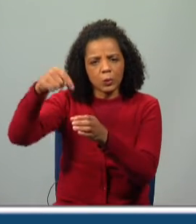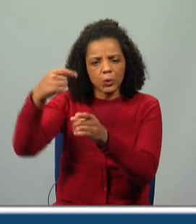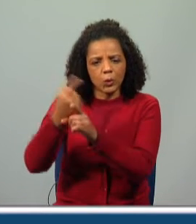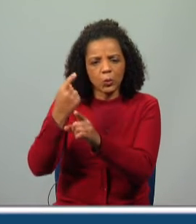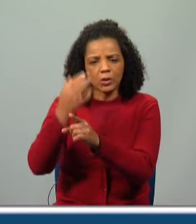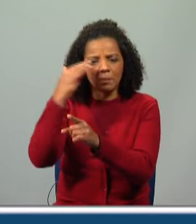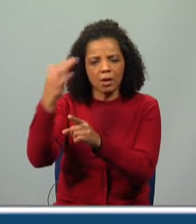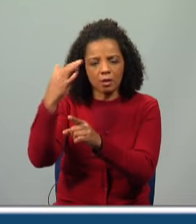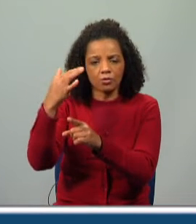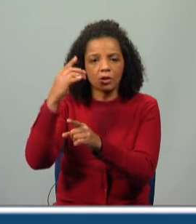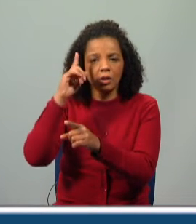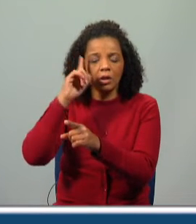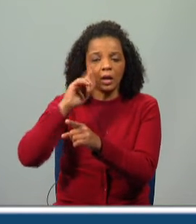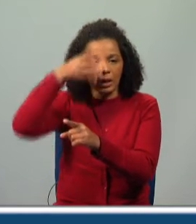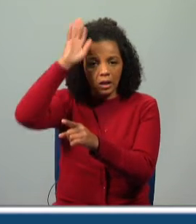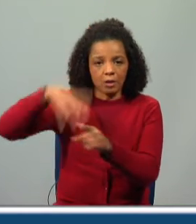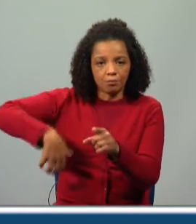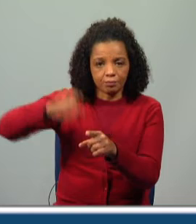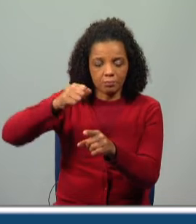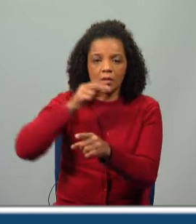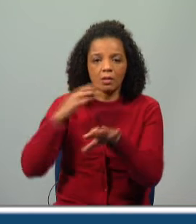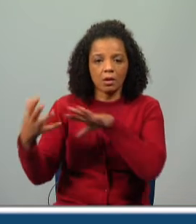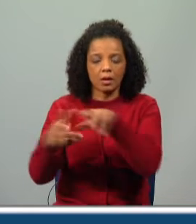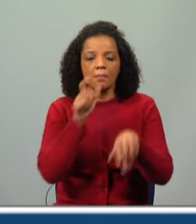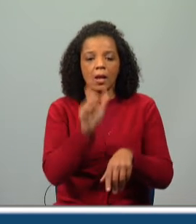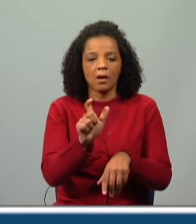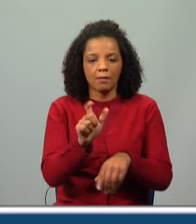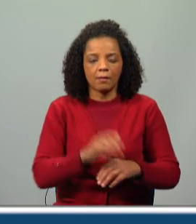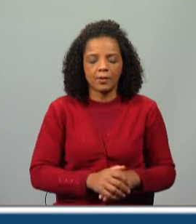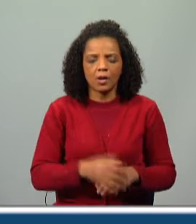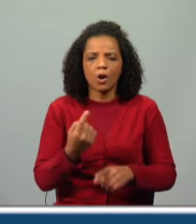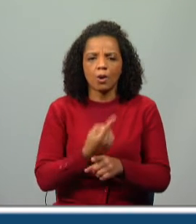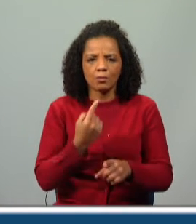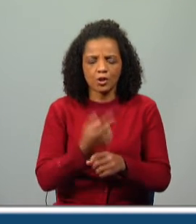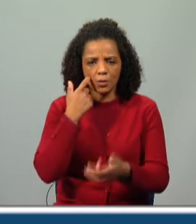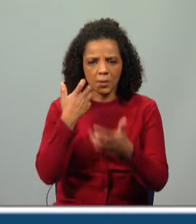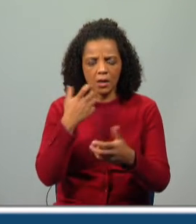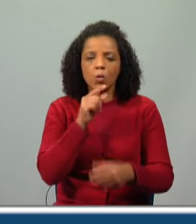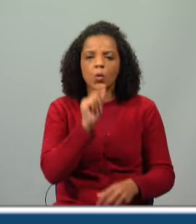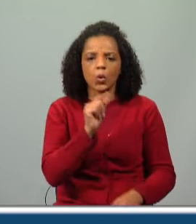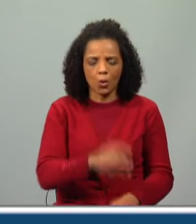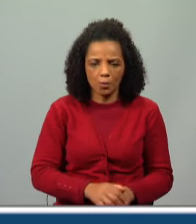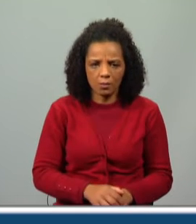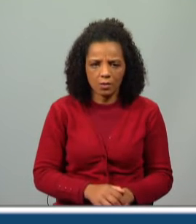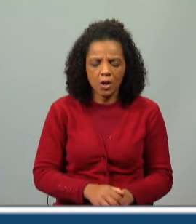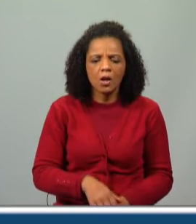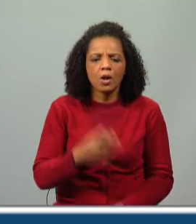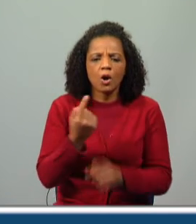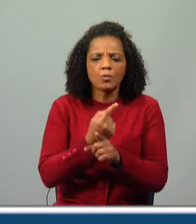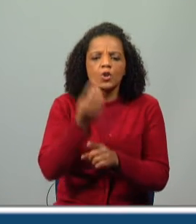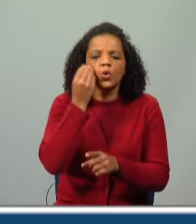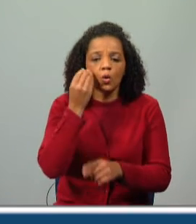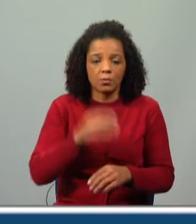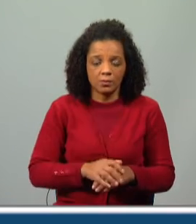brilhantes que a galinha trouxera de terra. Então, a palavra objeto está destacada. É o nome. Como é que eram esses objetos? Eram